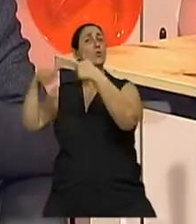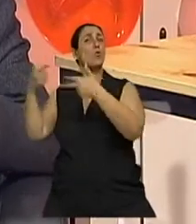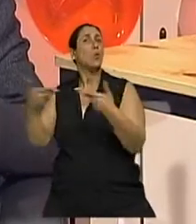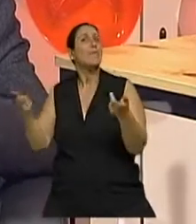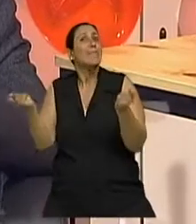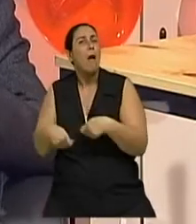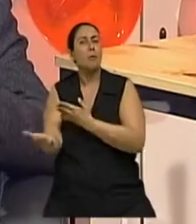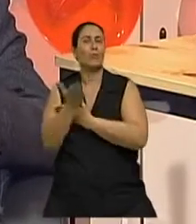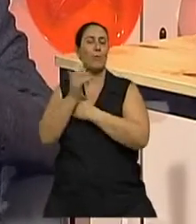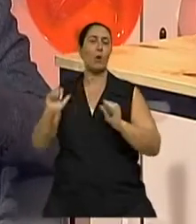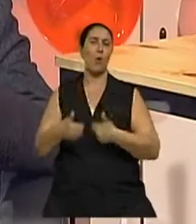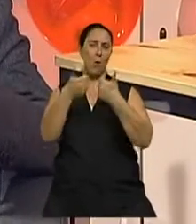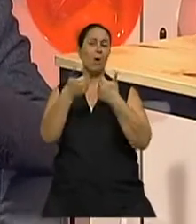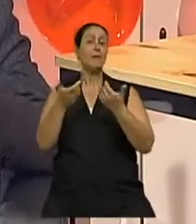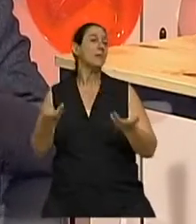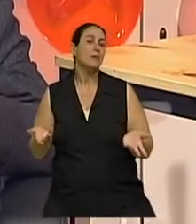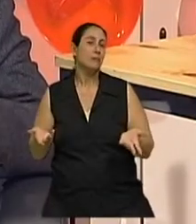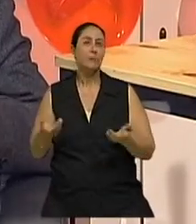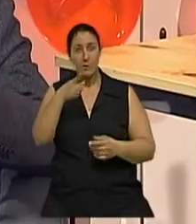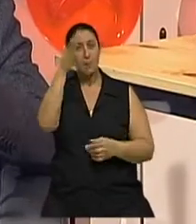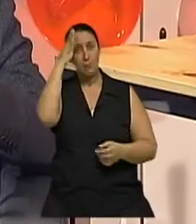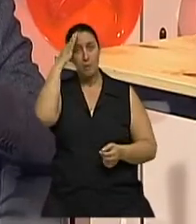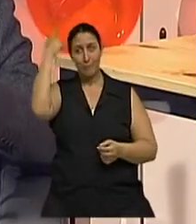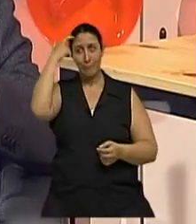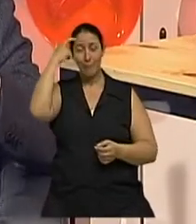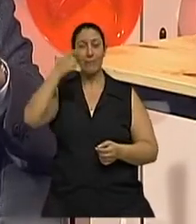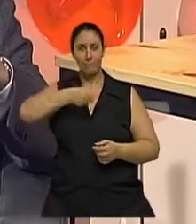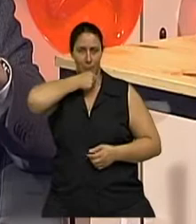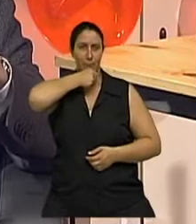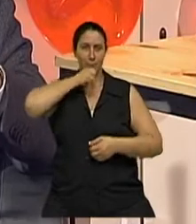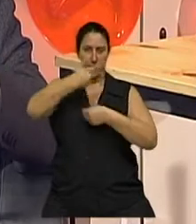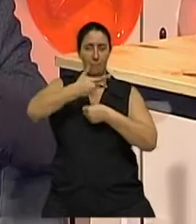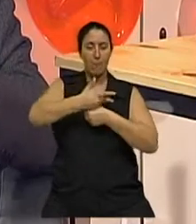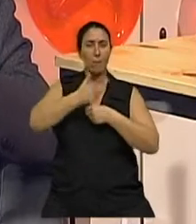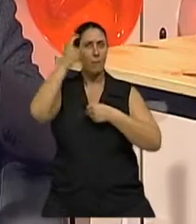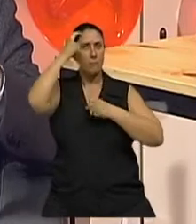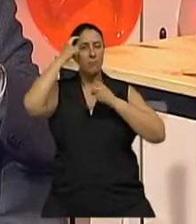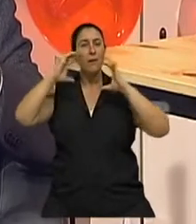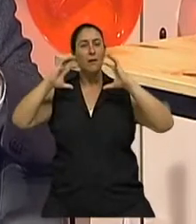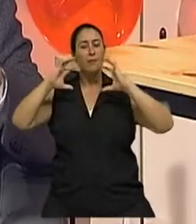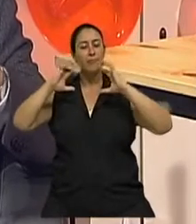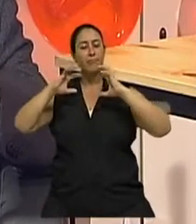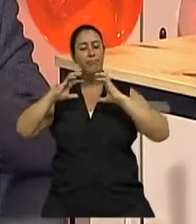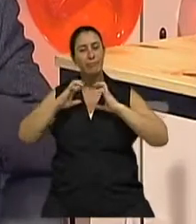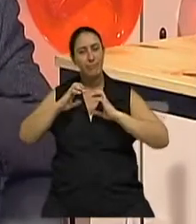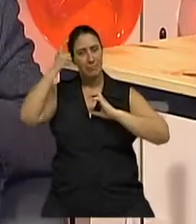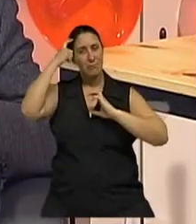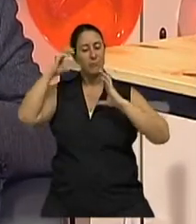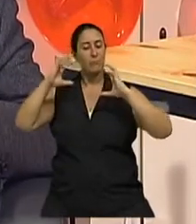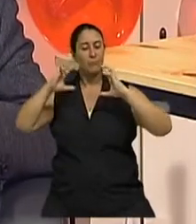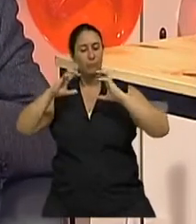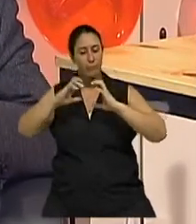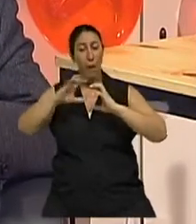vamos dizer assim. Se sabe que o cérebro de um idoso, ele, a memória, né? Essa eficiência,